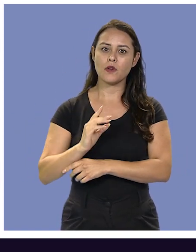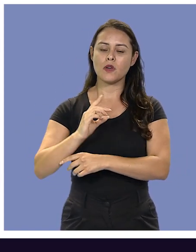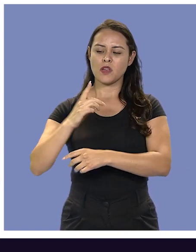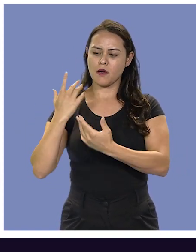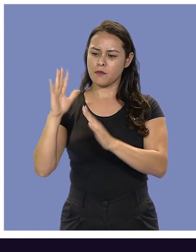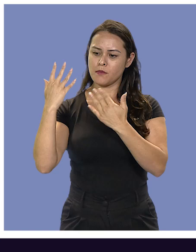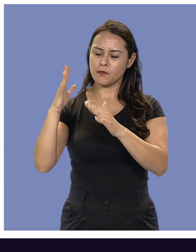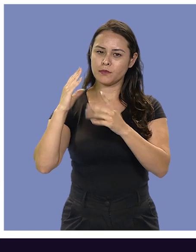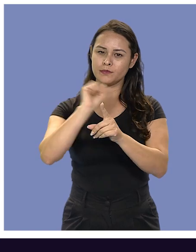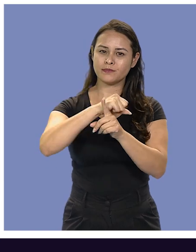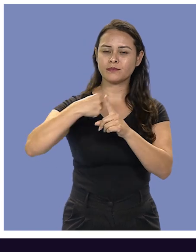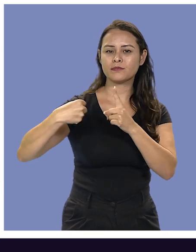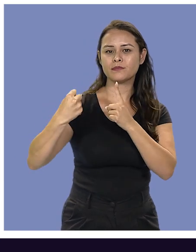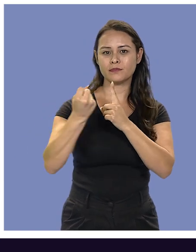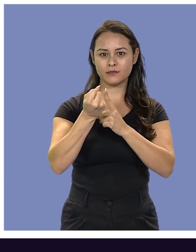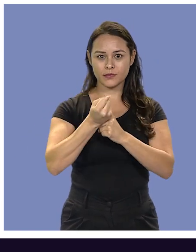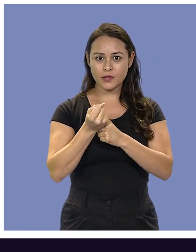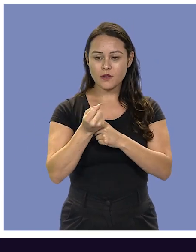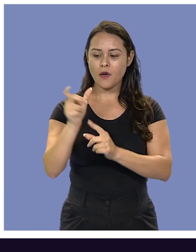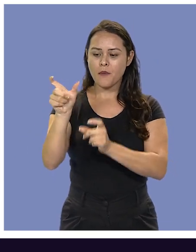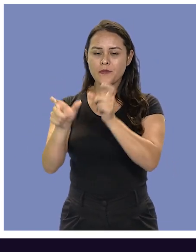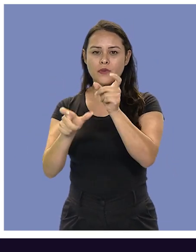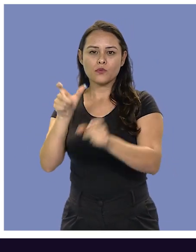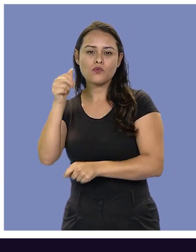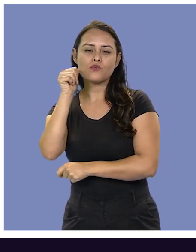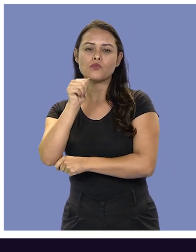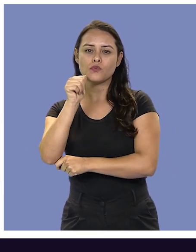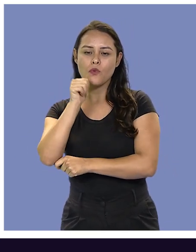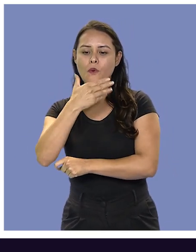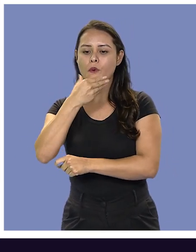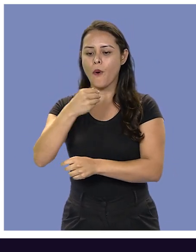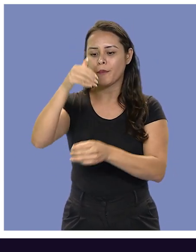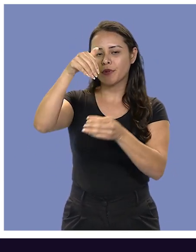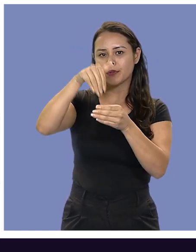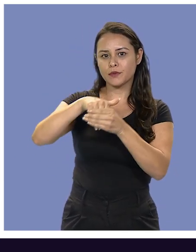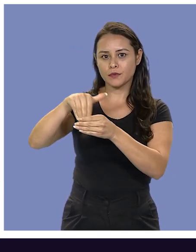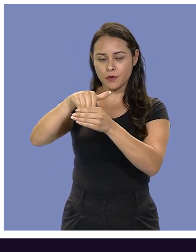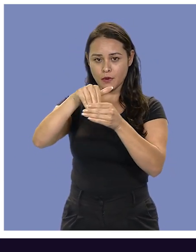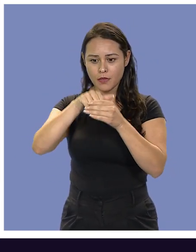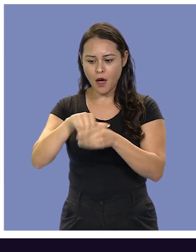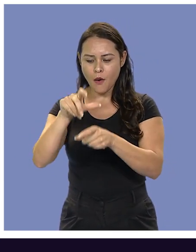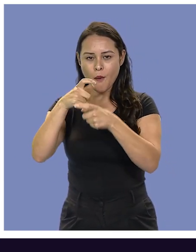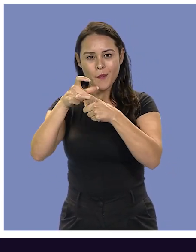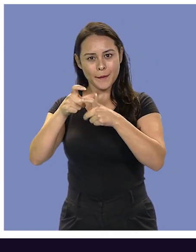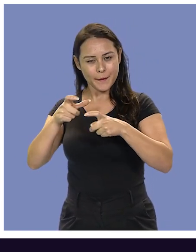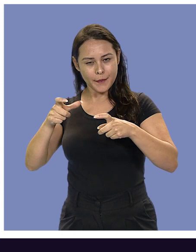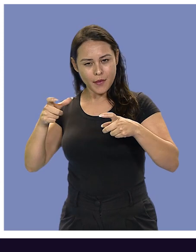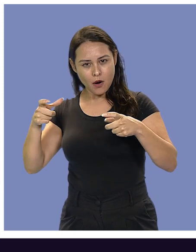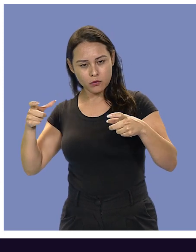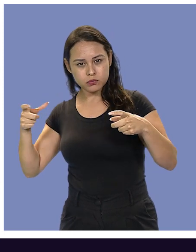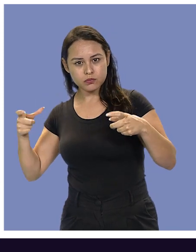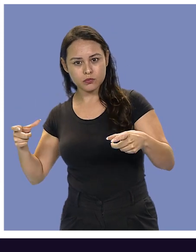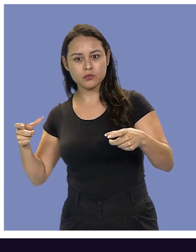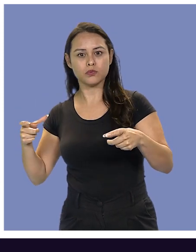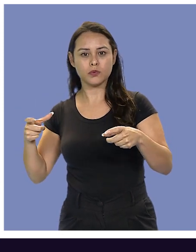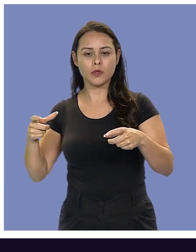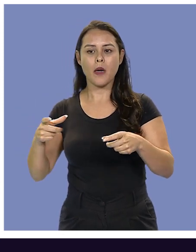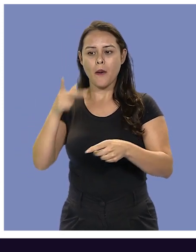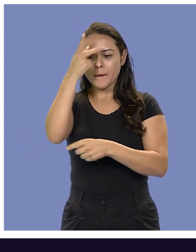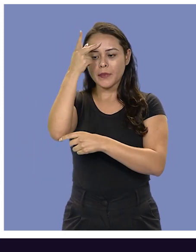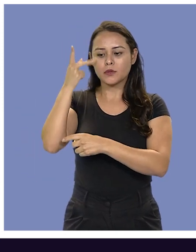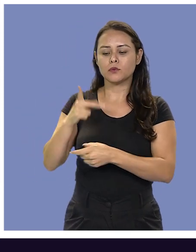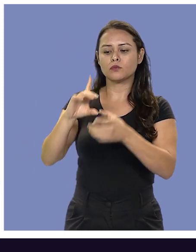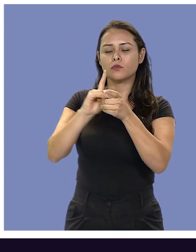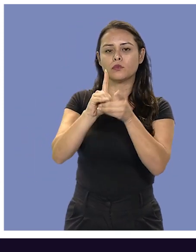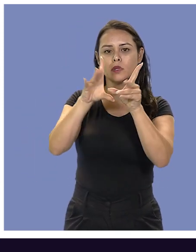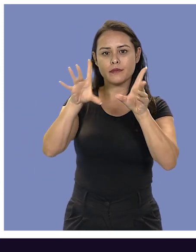Brasil e quero parabenizar a sociedade, as eleitoras, os eleitores, que em sua maioria massacrante